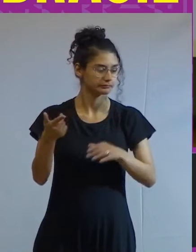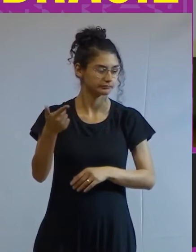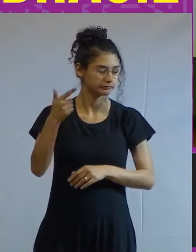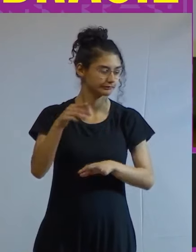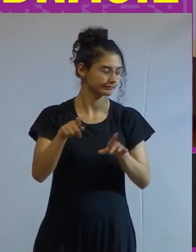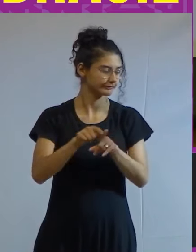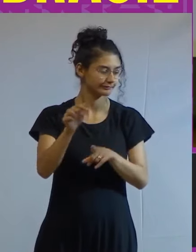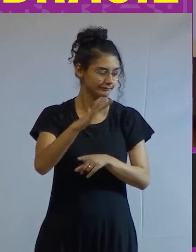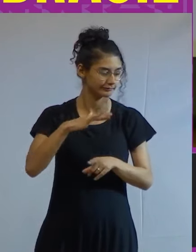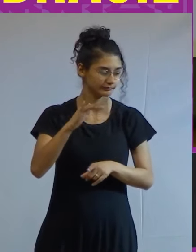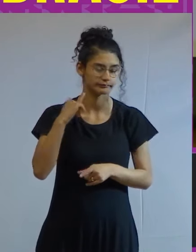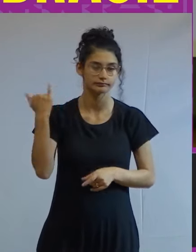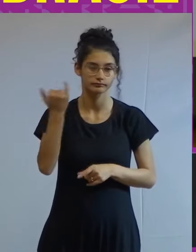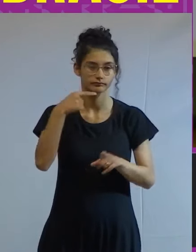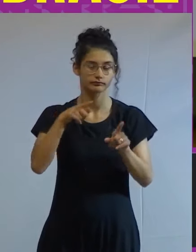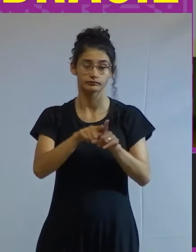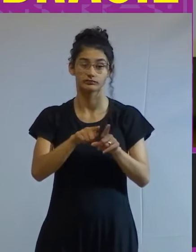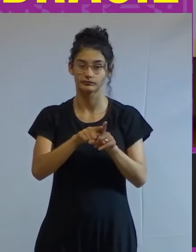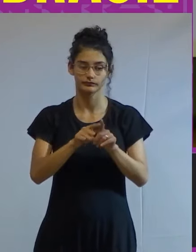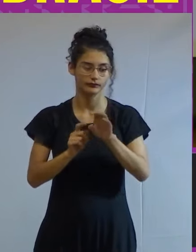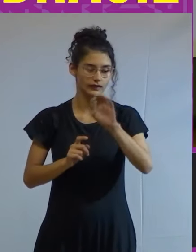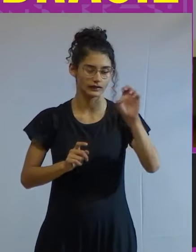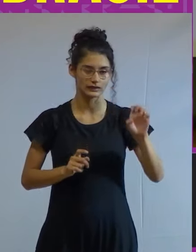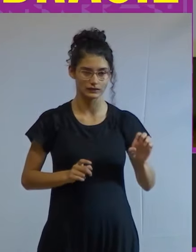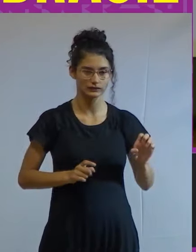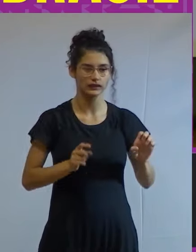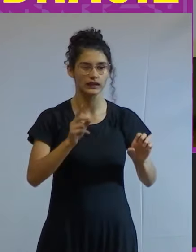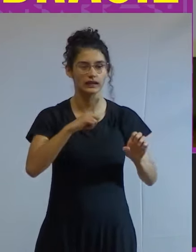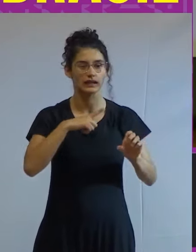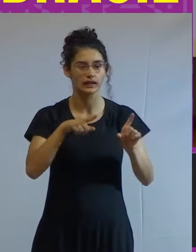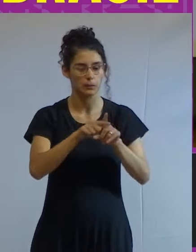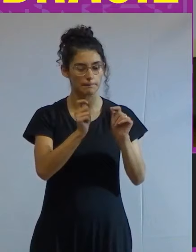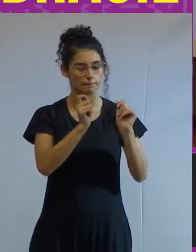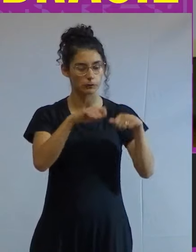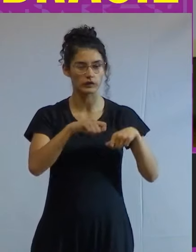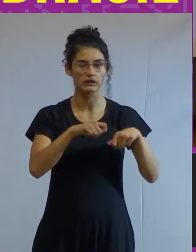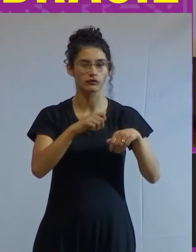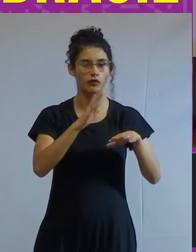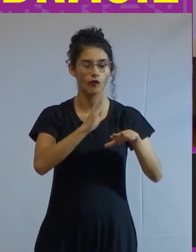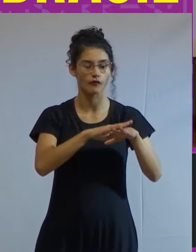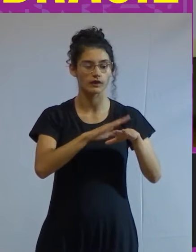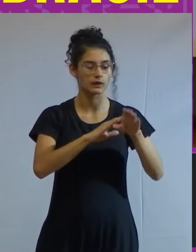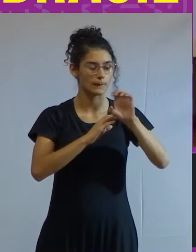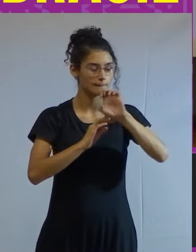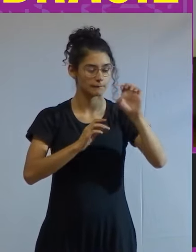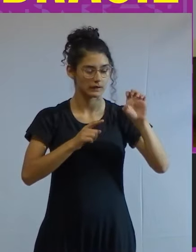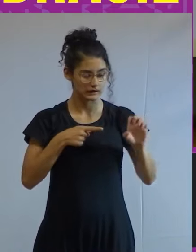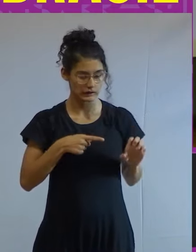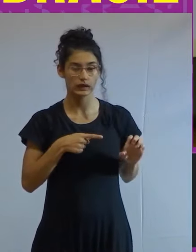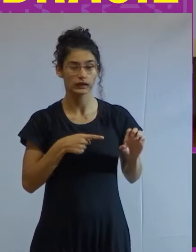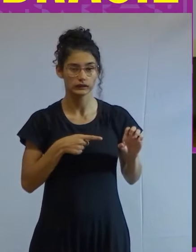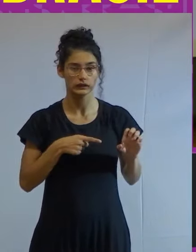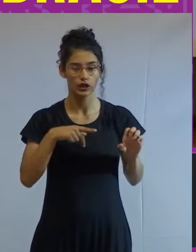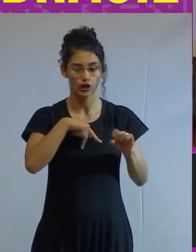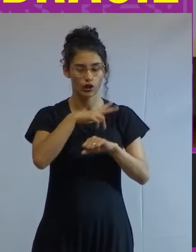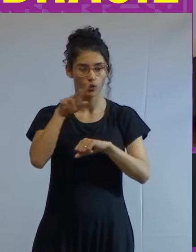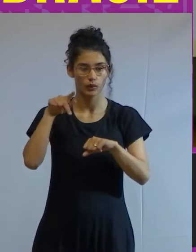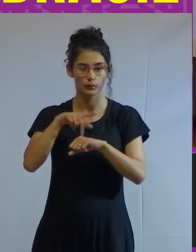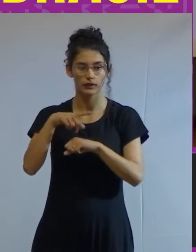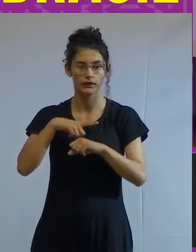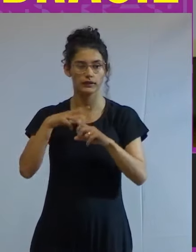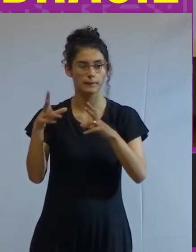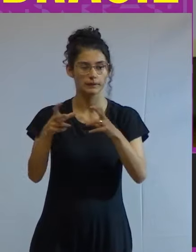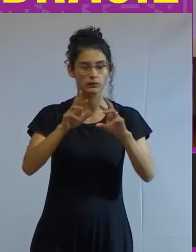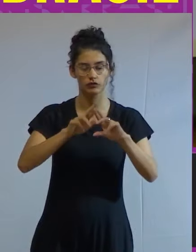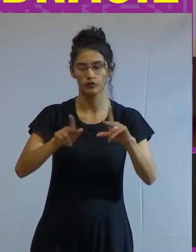espaço muito importante na esquerda e vai ser possível reconstruir nenhuma esquerda no país que vai ter uma outra cara